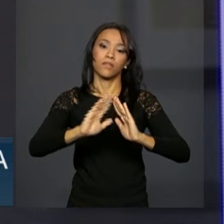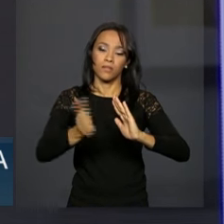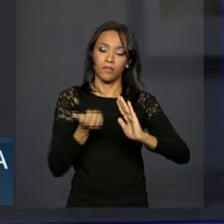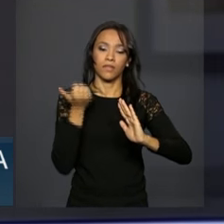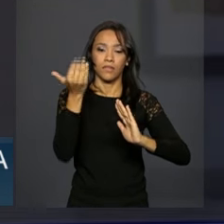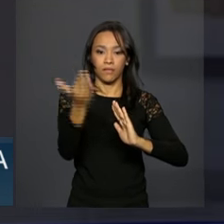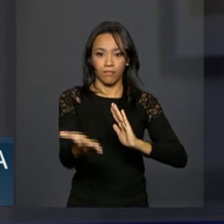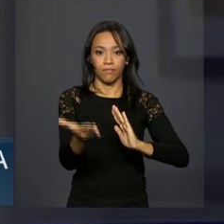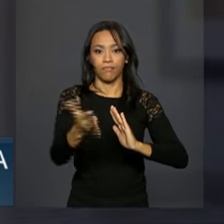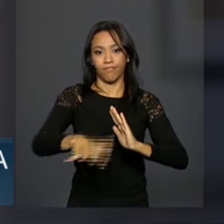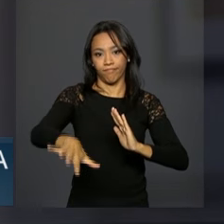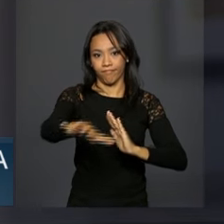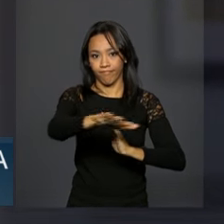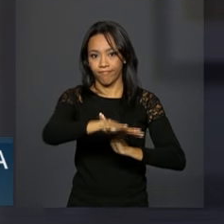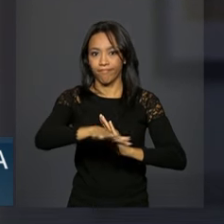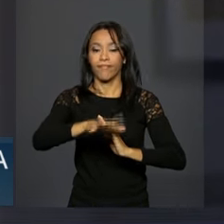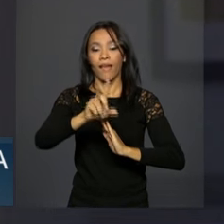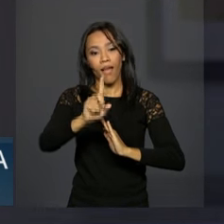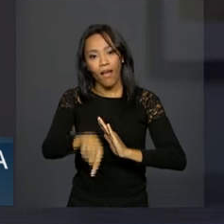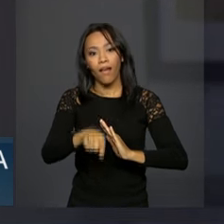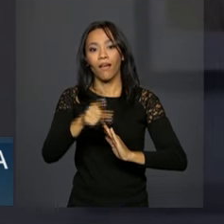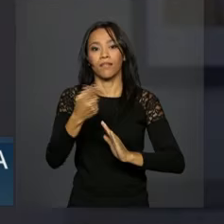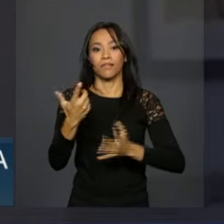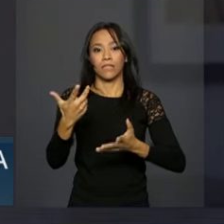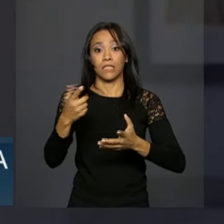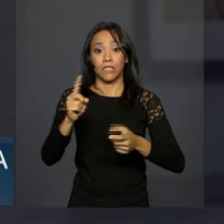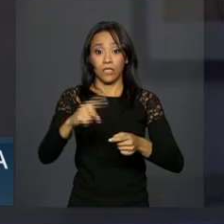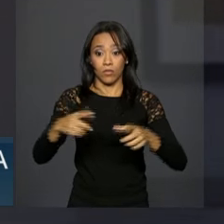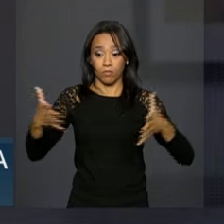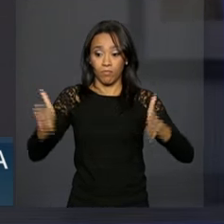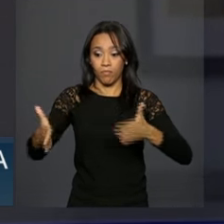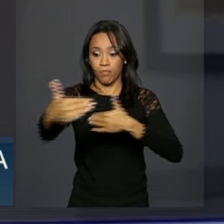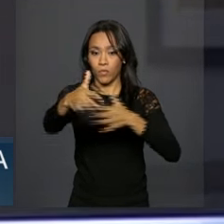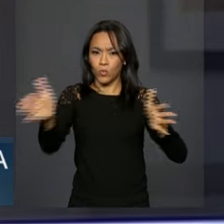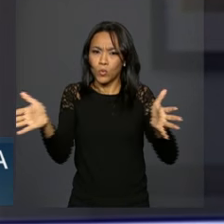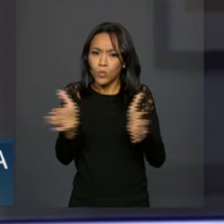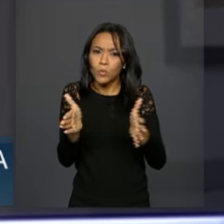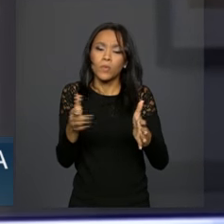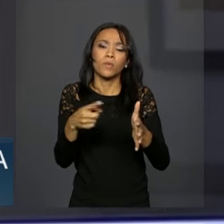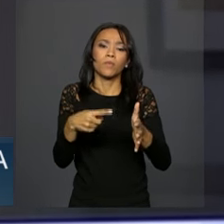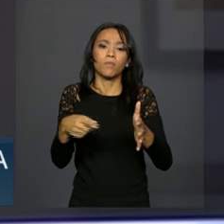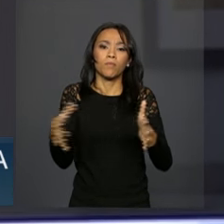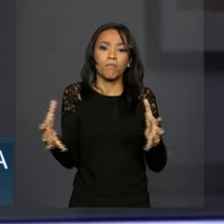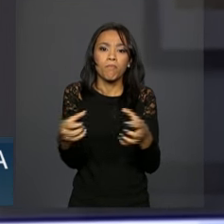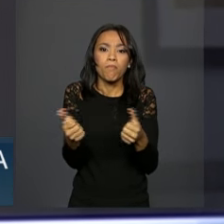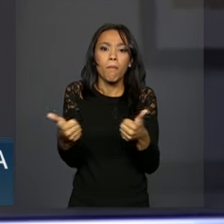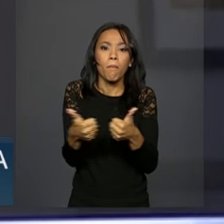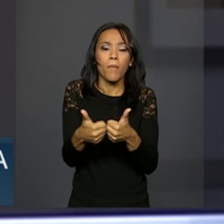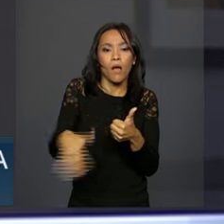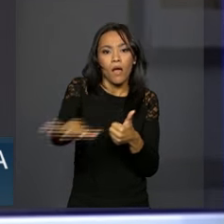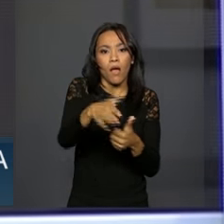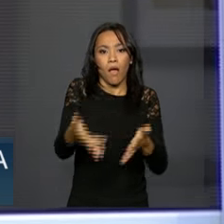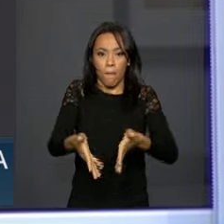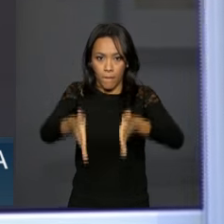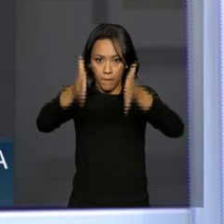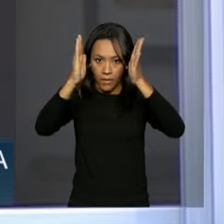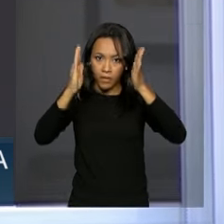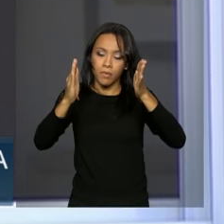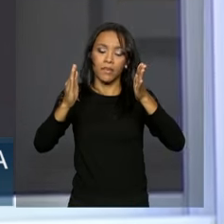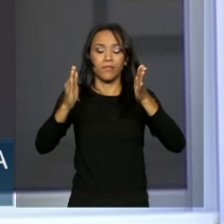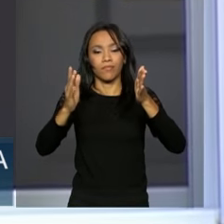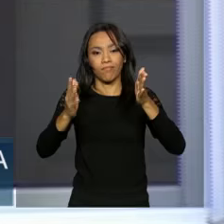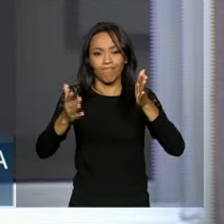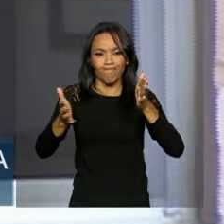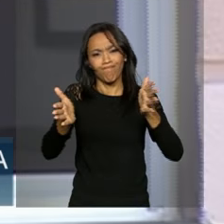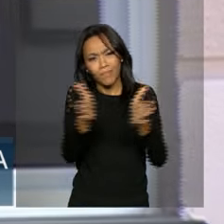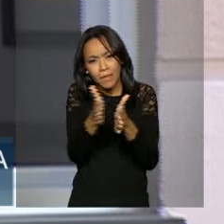Campo Mourão. Elas fazem parte do Residencial Fortunato Perdoncine. Os apartamentos variam